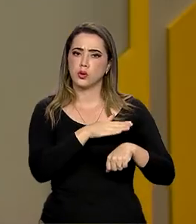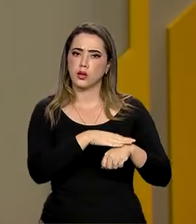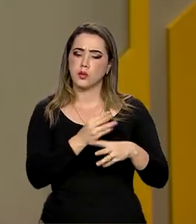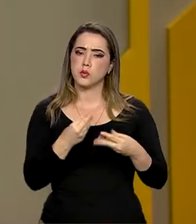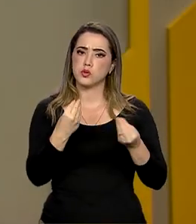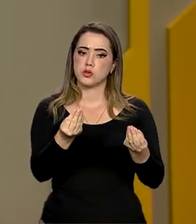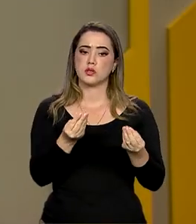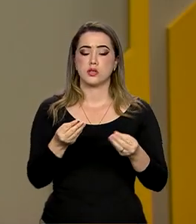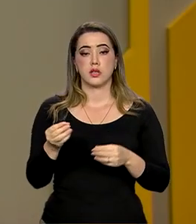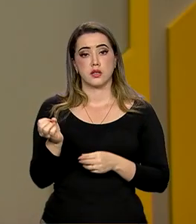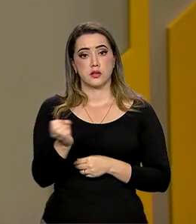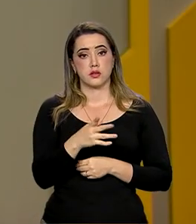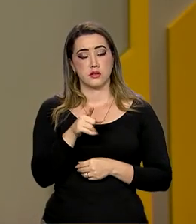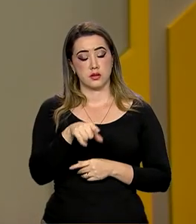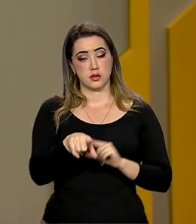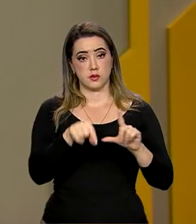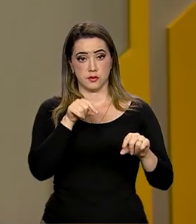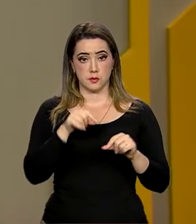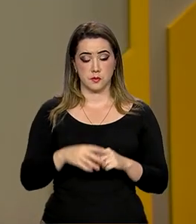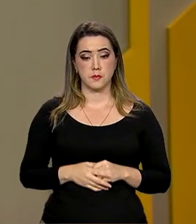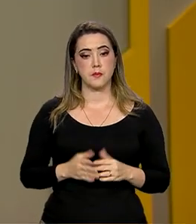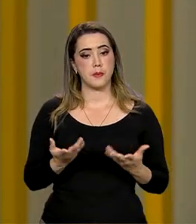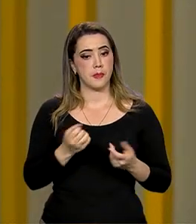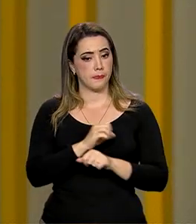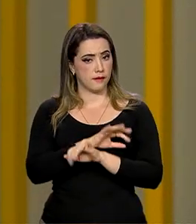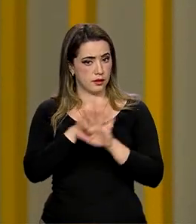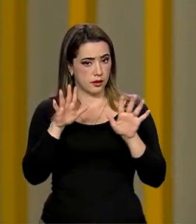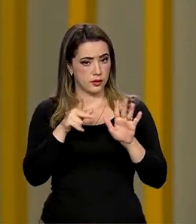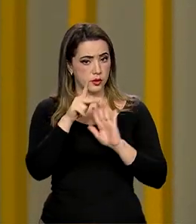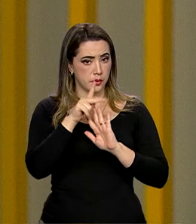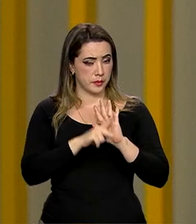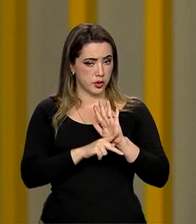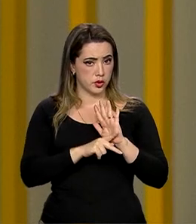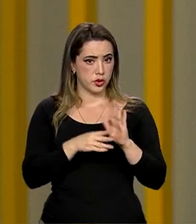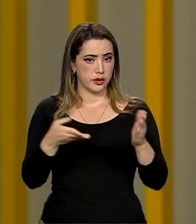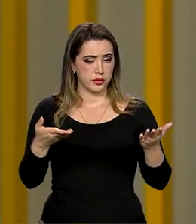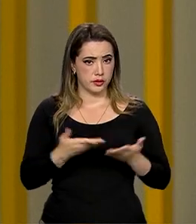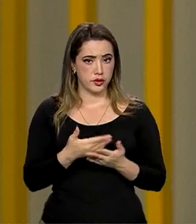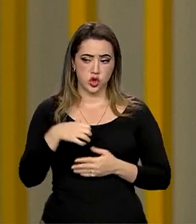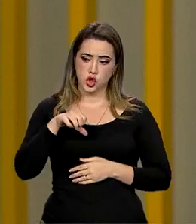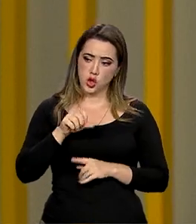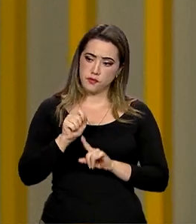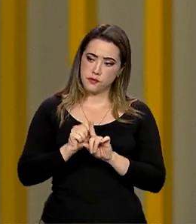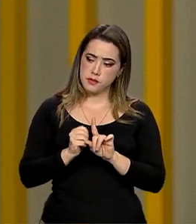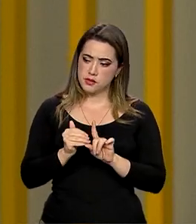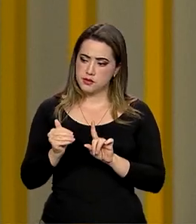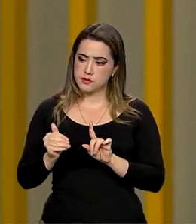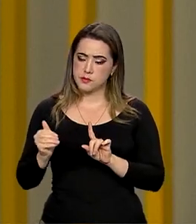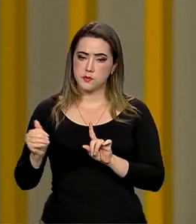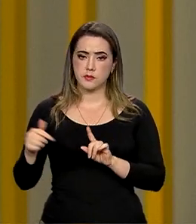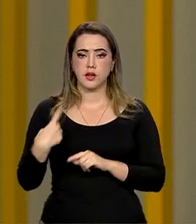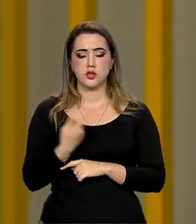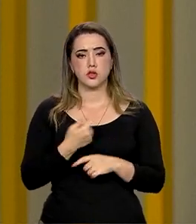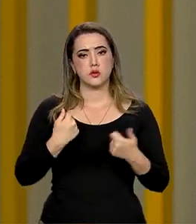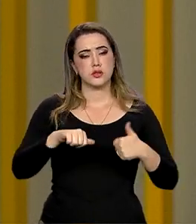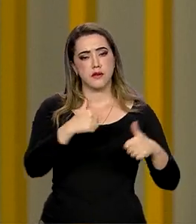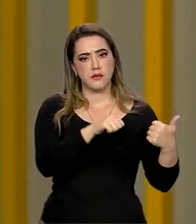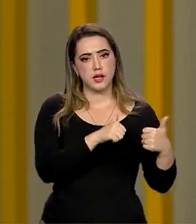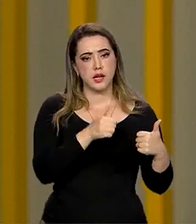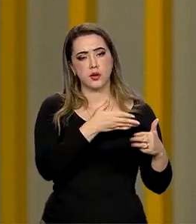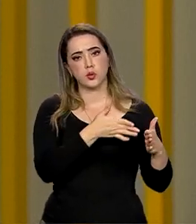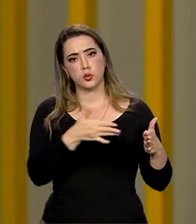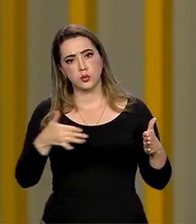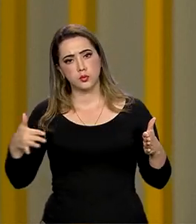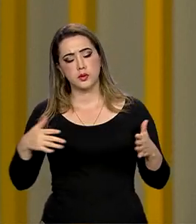entrega dessas decisões. Obviamente que o projeto e o processo são nove meses, nós temos que avaliar o processo como um